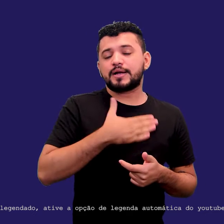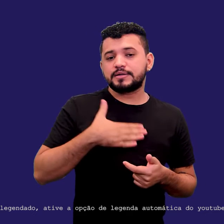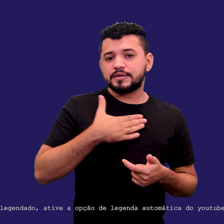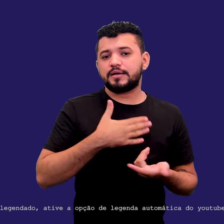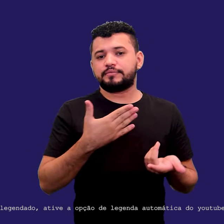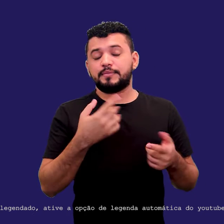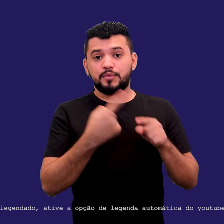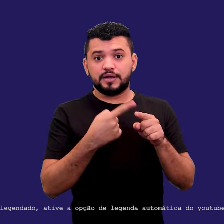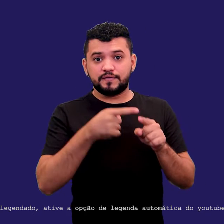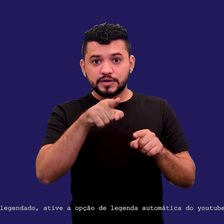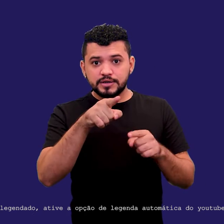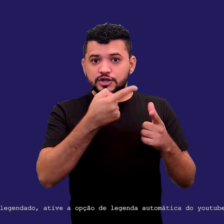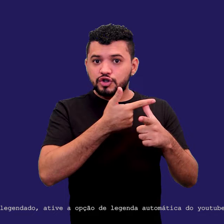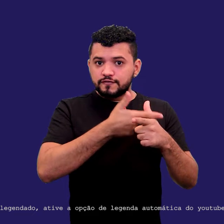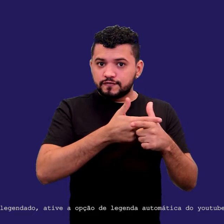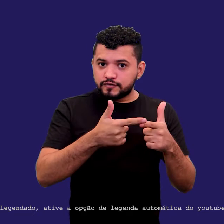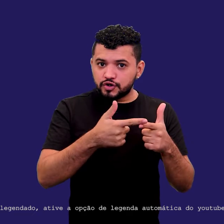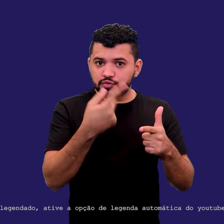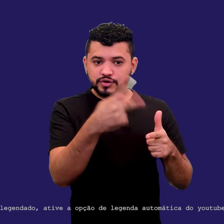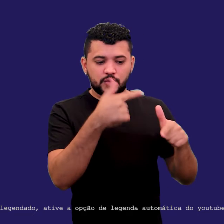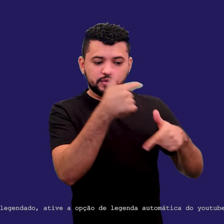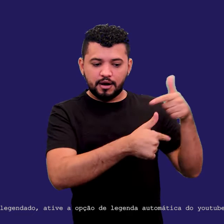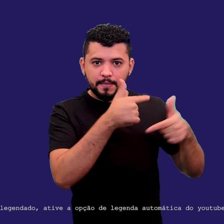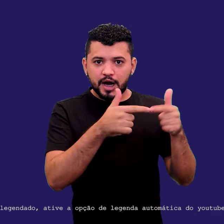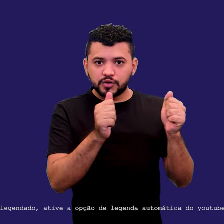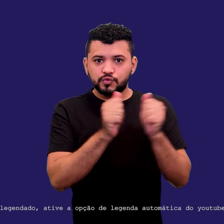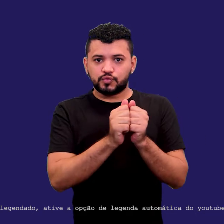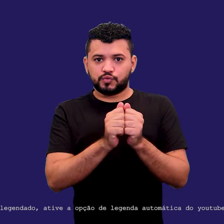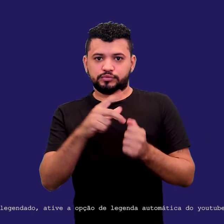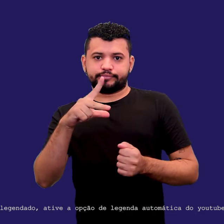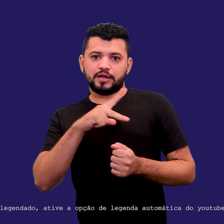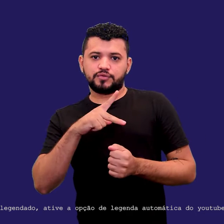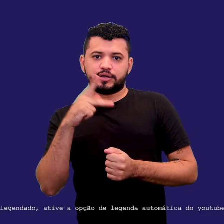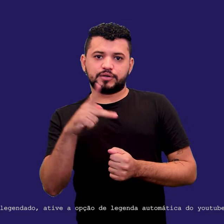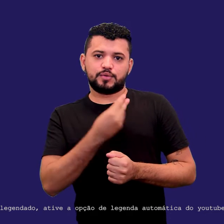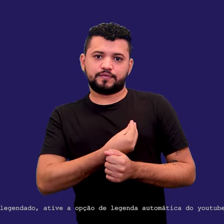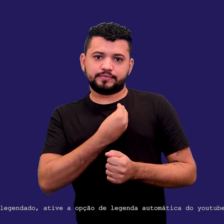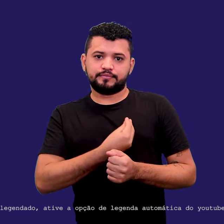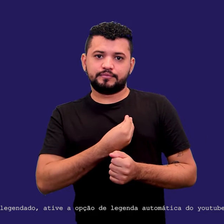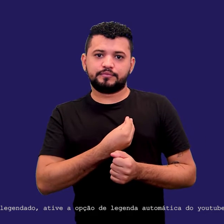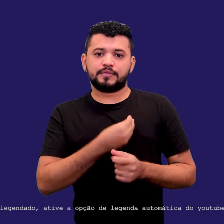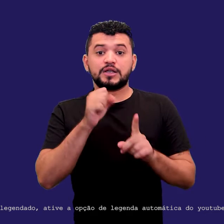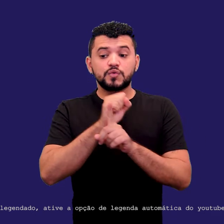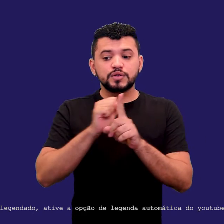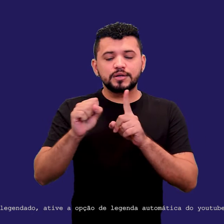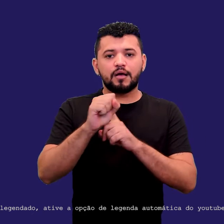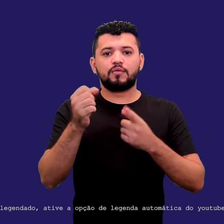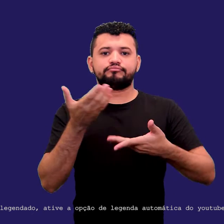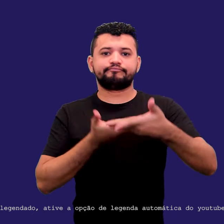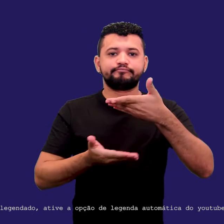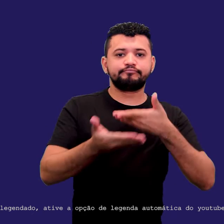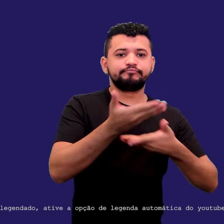trabalho, o espaço de vida pessoal, o espaço de vida social, parece que está um pouco difícil, porque as coisas se